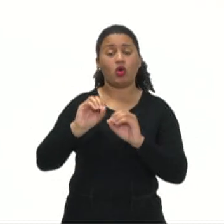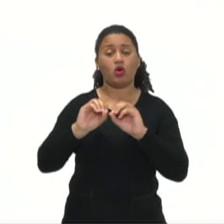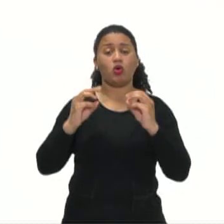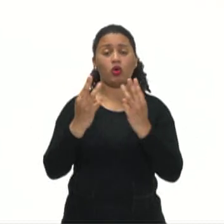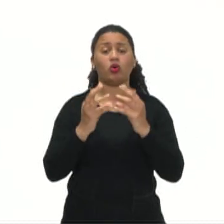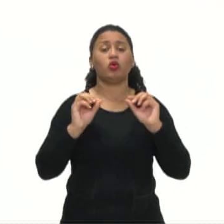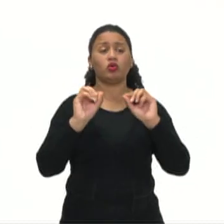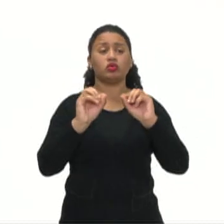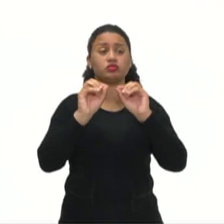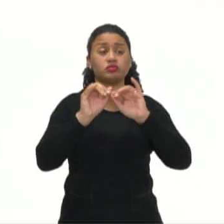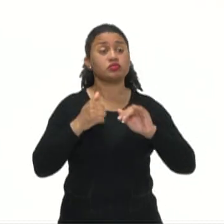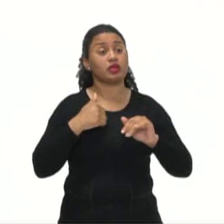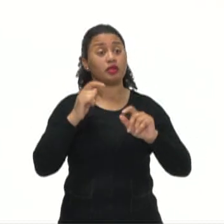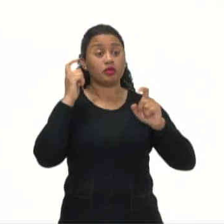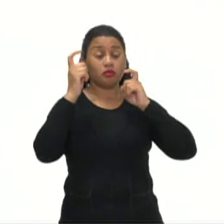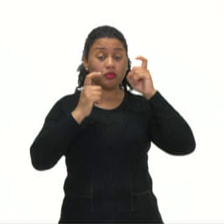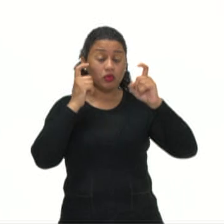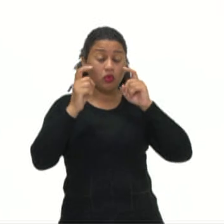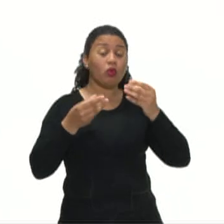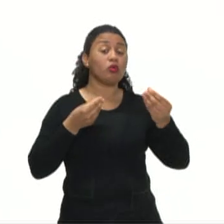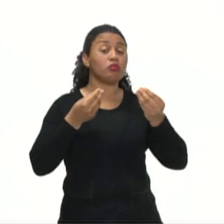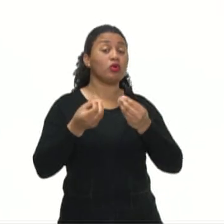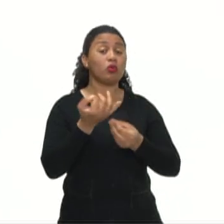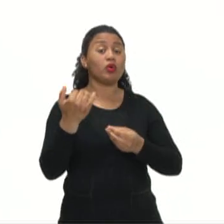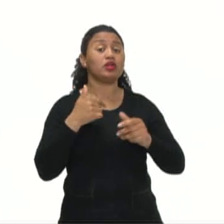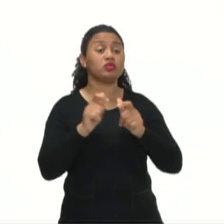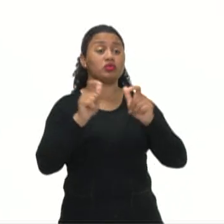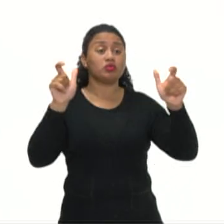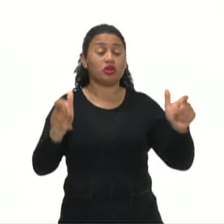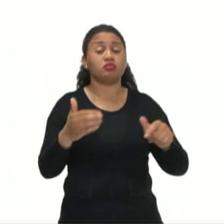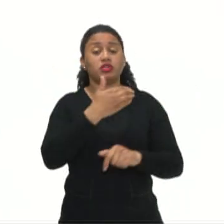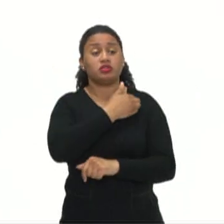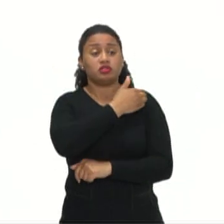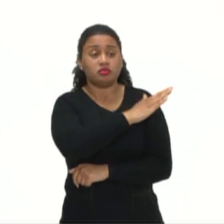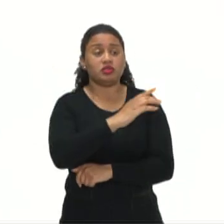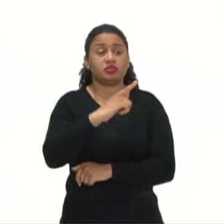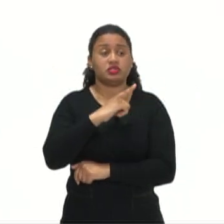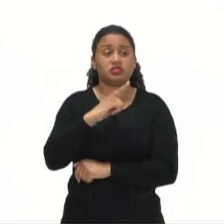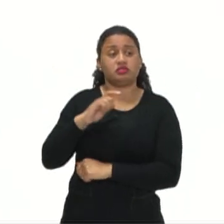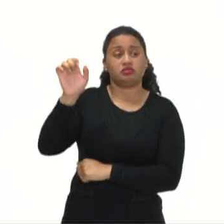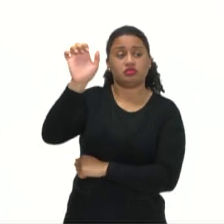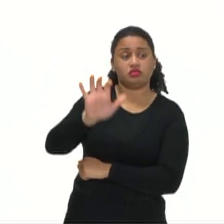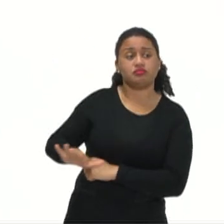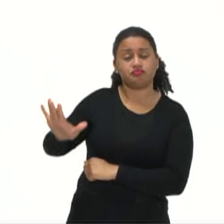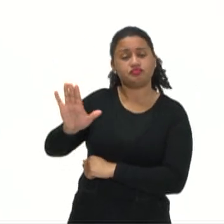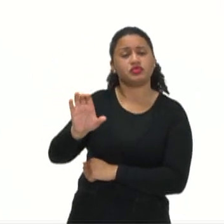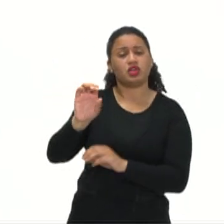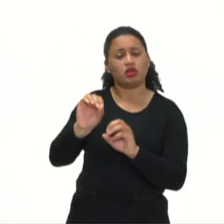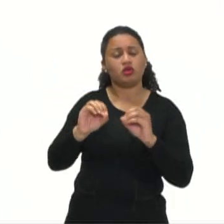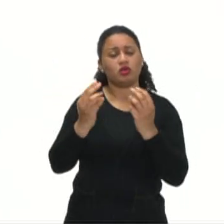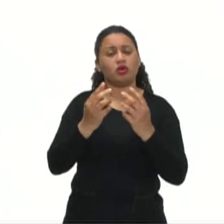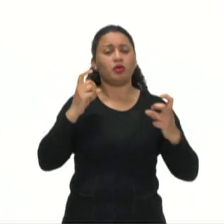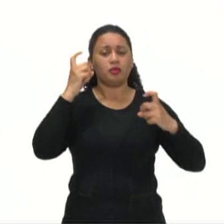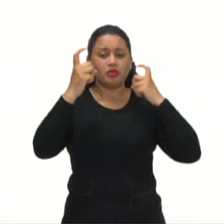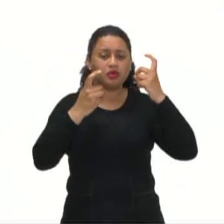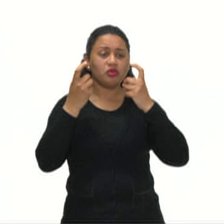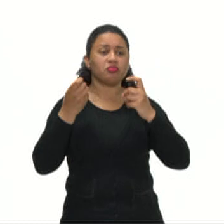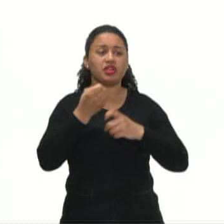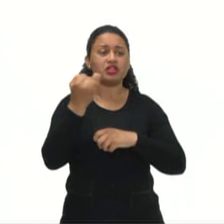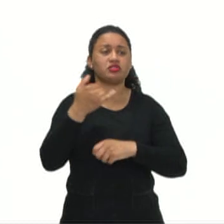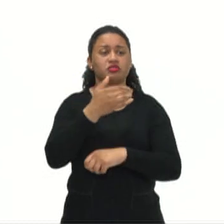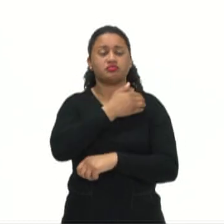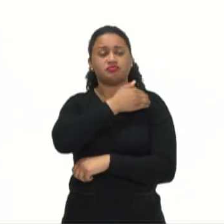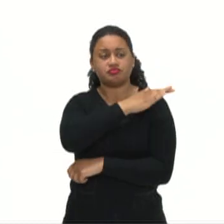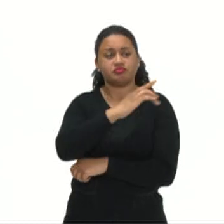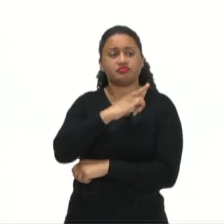expansão da xenofobia e racismo na Europa. A ONU está preocupada com a expansão da xenofobia e do racismo na Europa. O